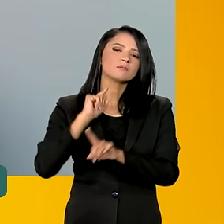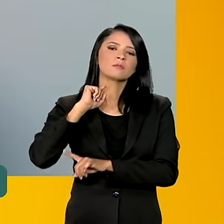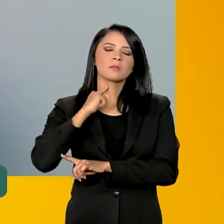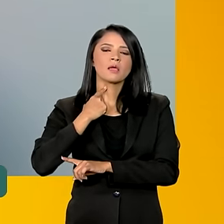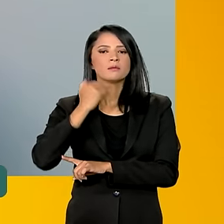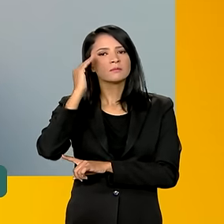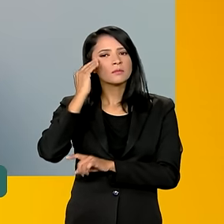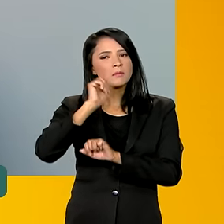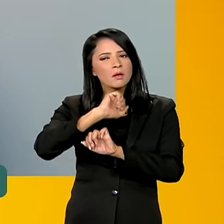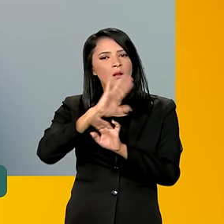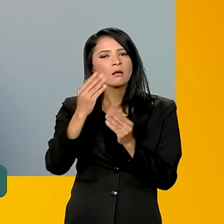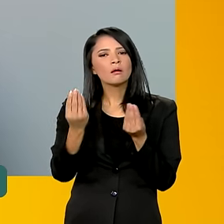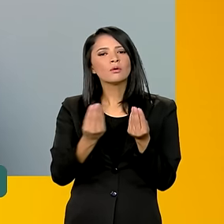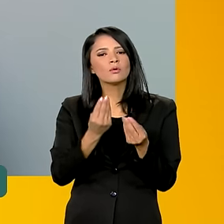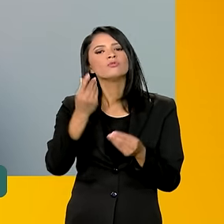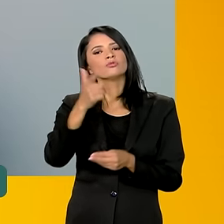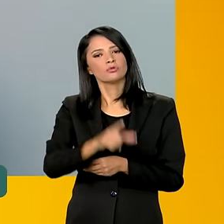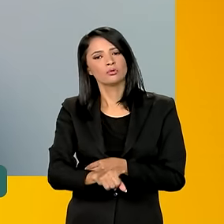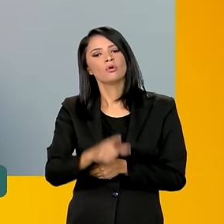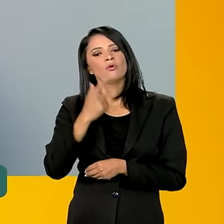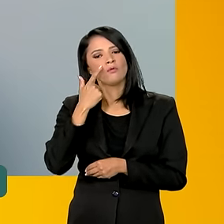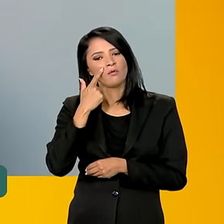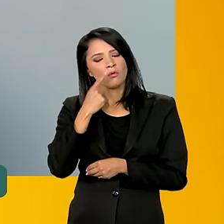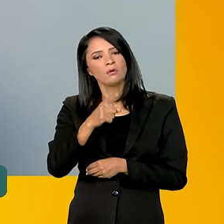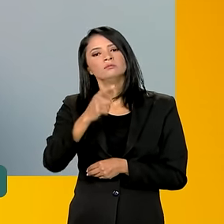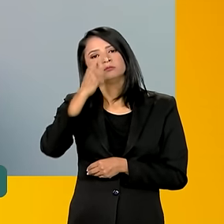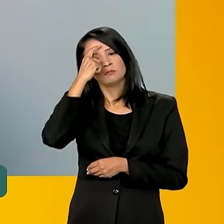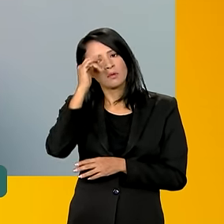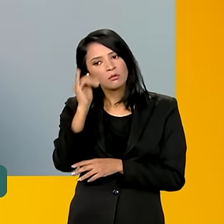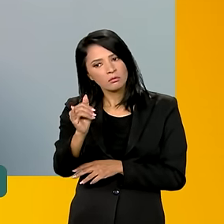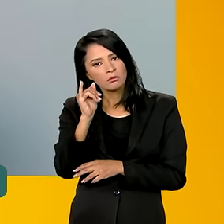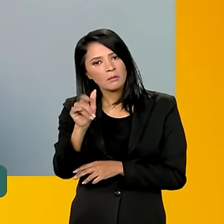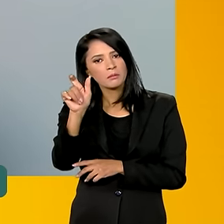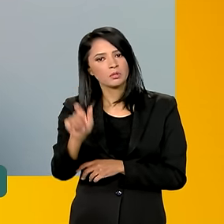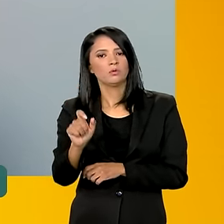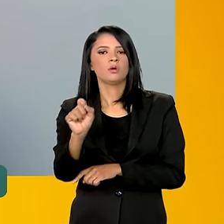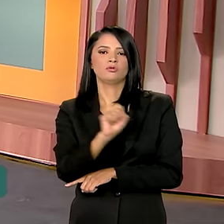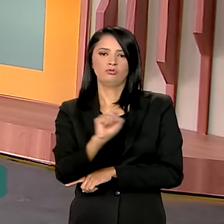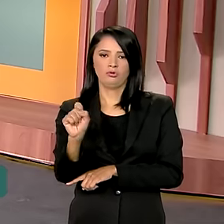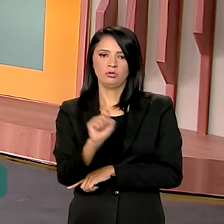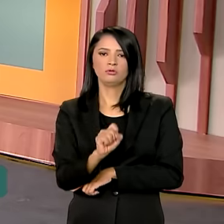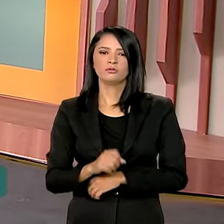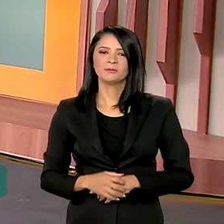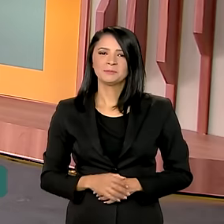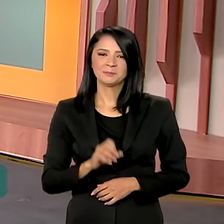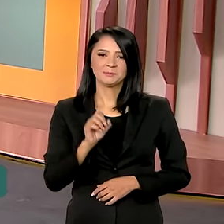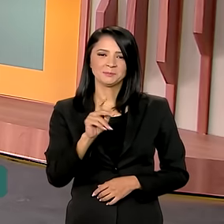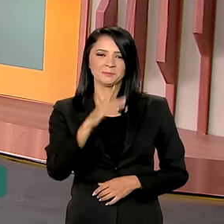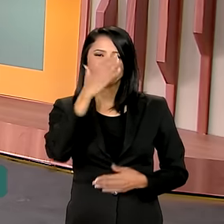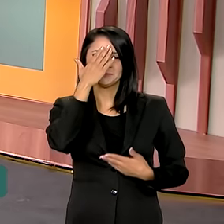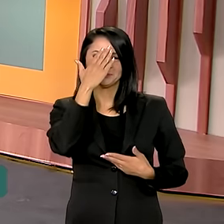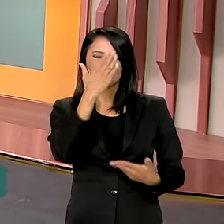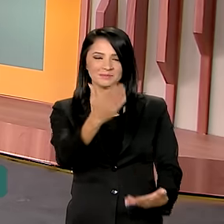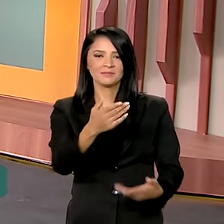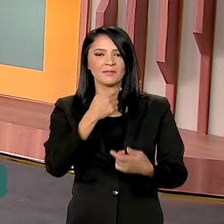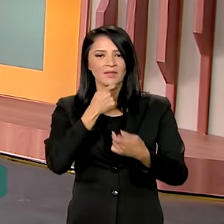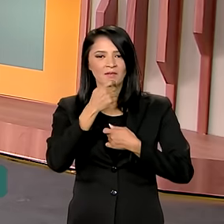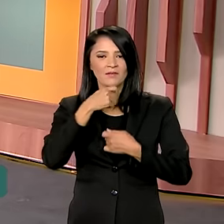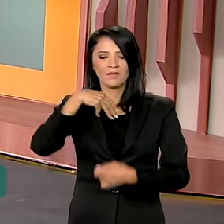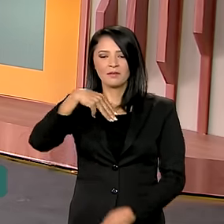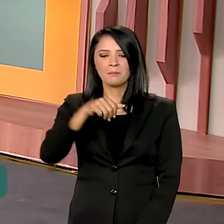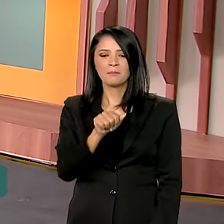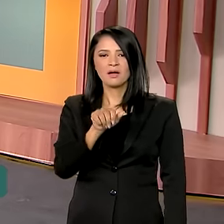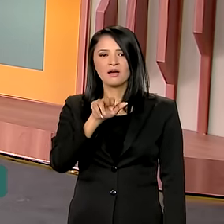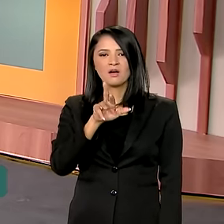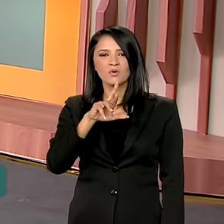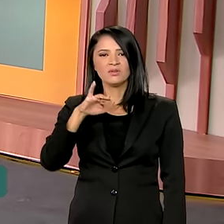pretendemos, mais uma vez, levar essa conscientização para o condutor. Ok, muito obrigada. entrevistei Maurício